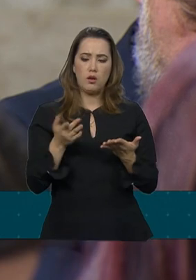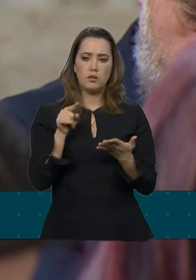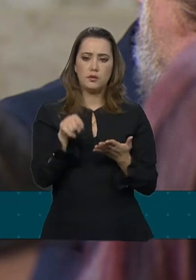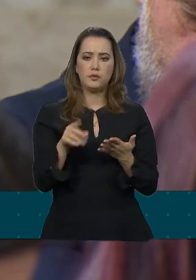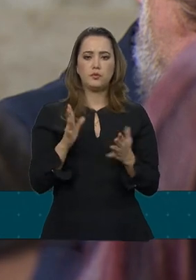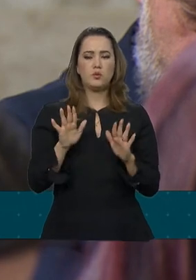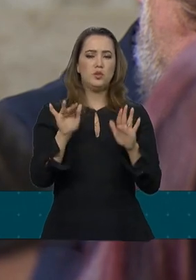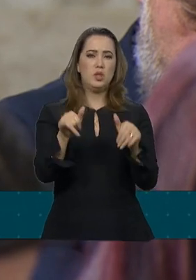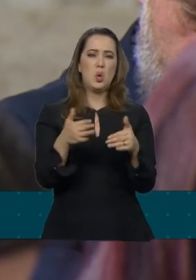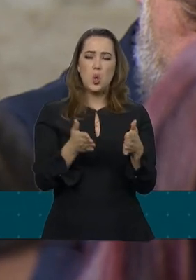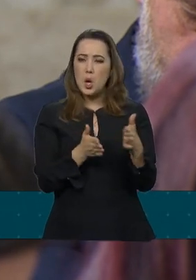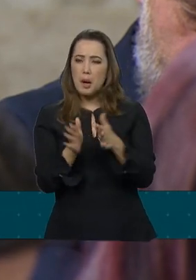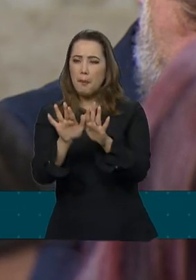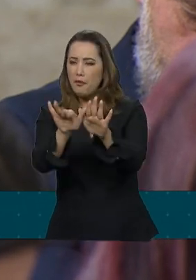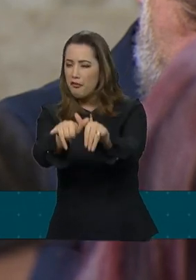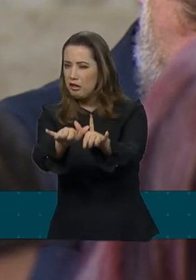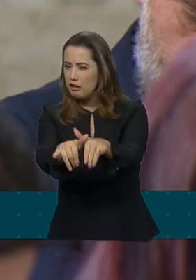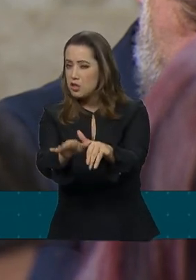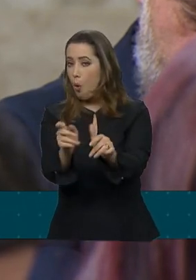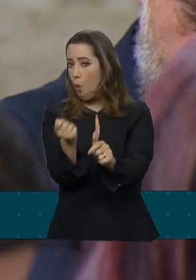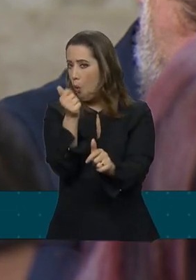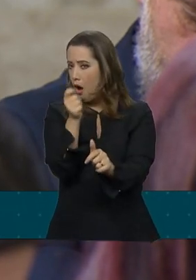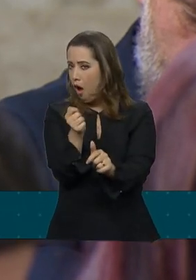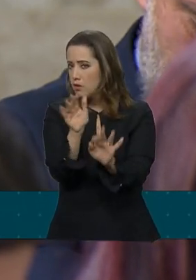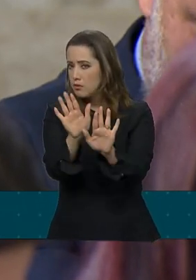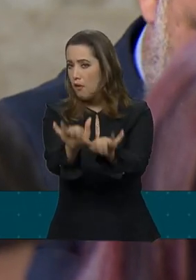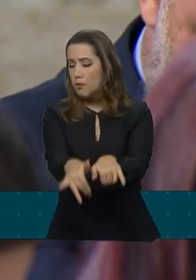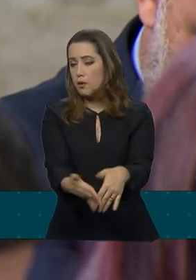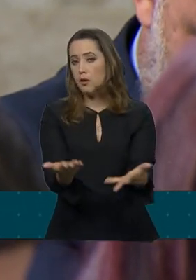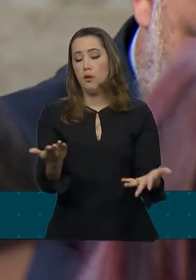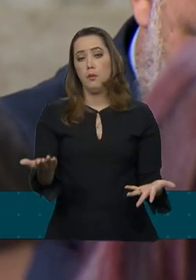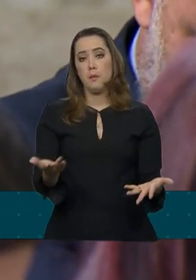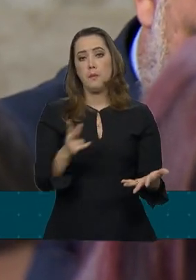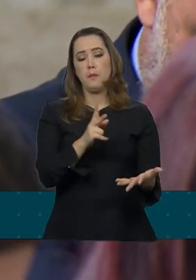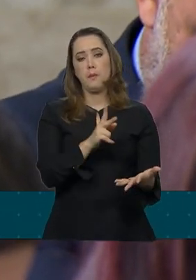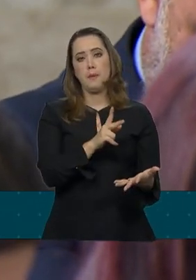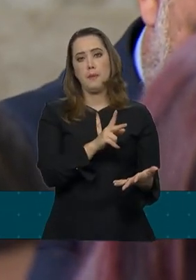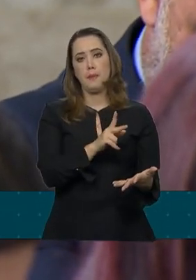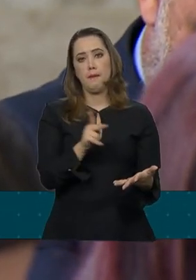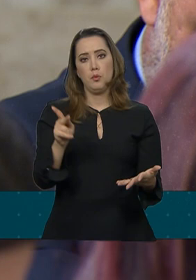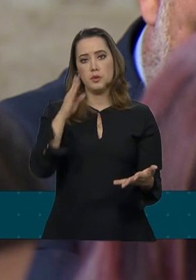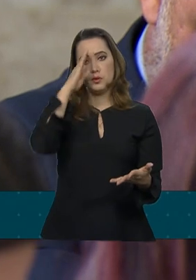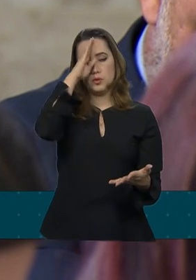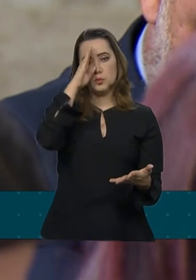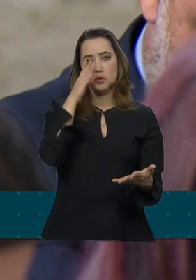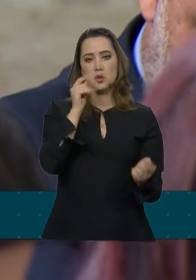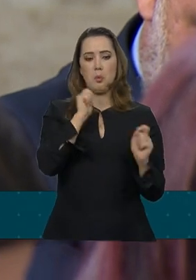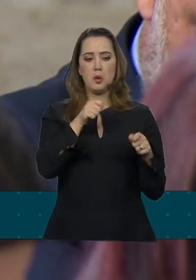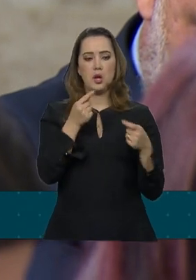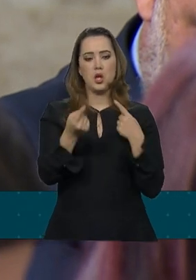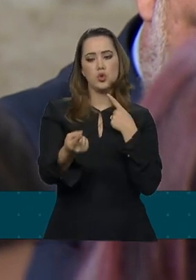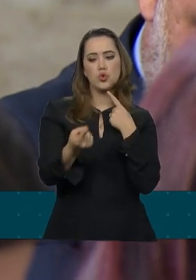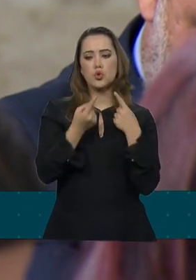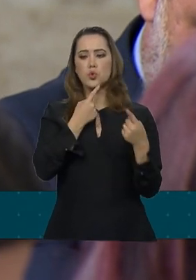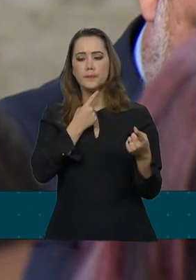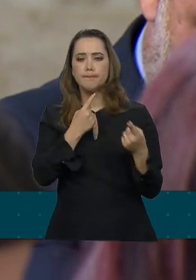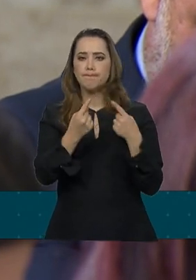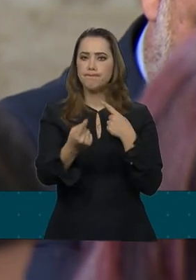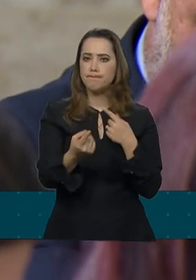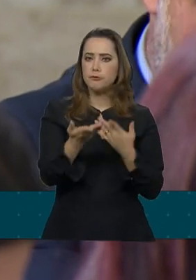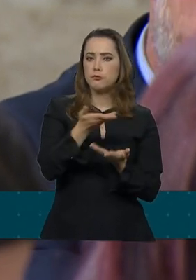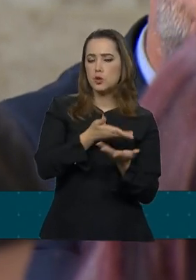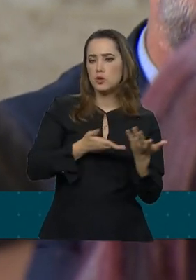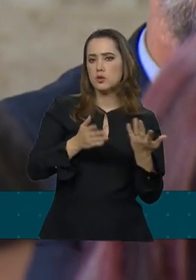nessa reta final, venhamos, convenhamos, ele assumir, então, essa articulação, do ponto de vista,